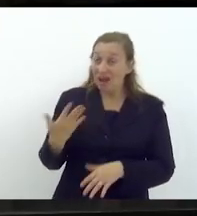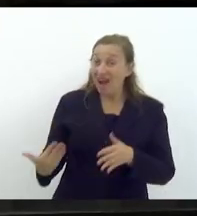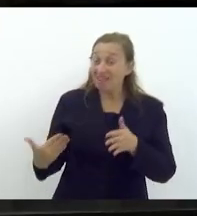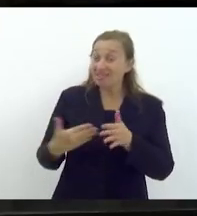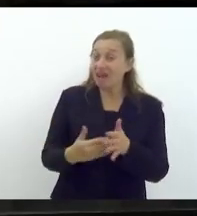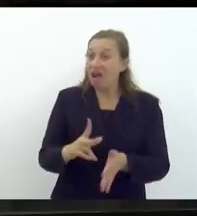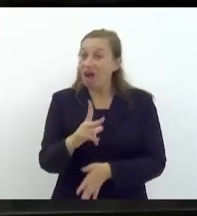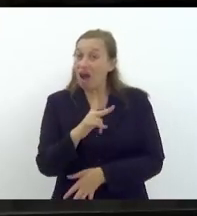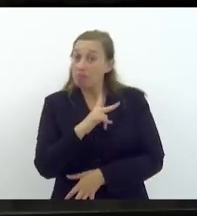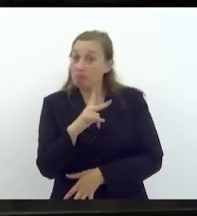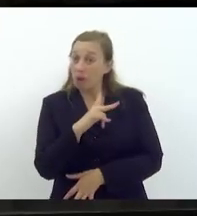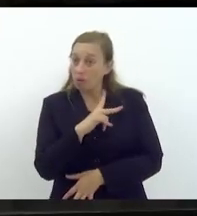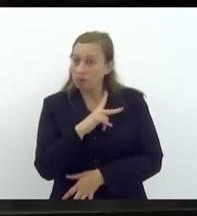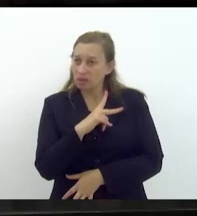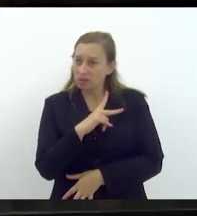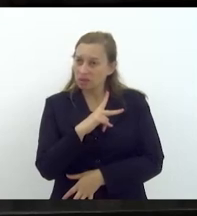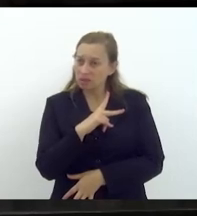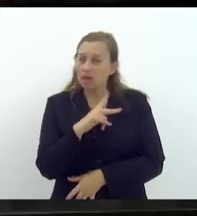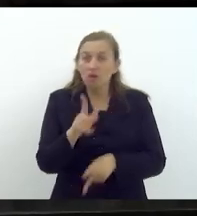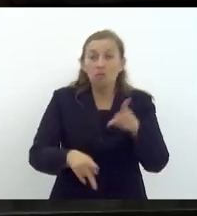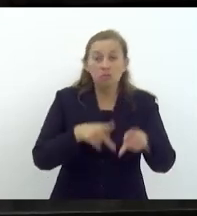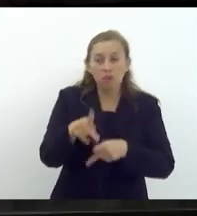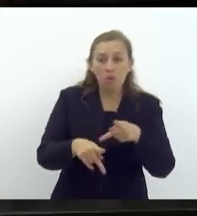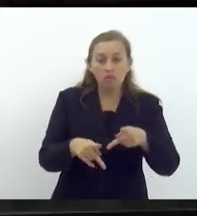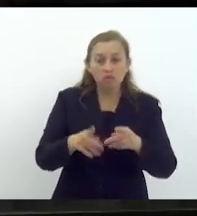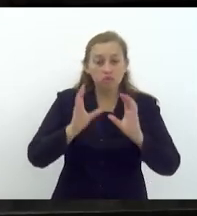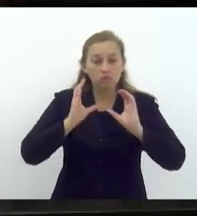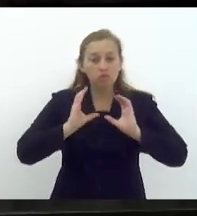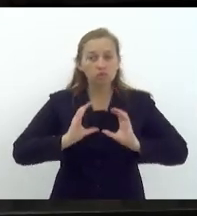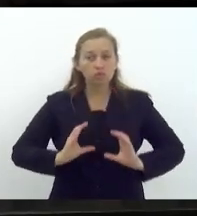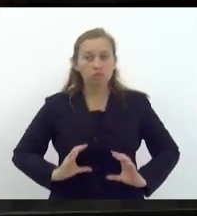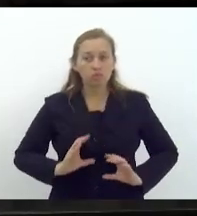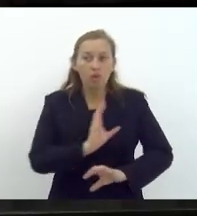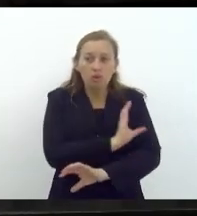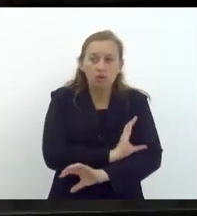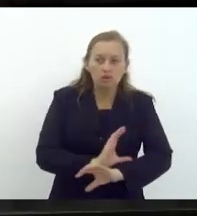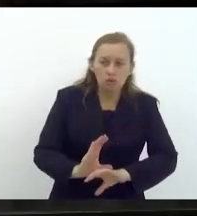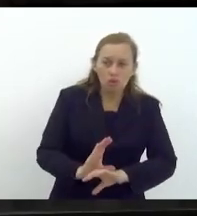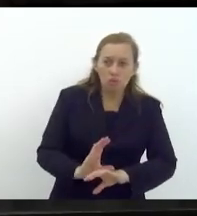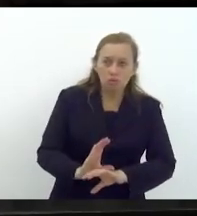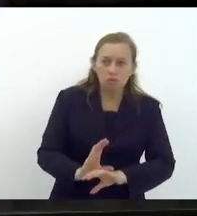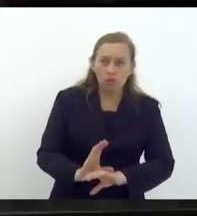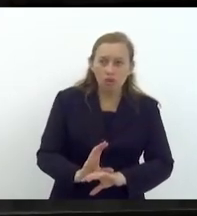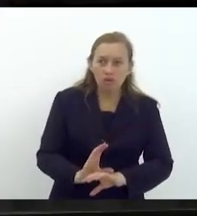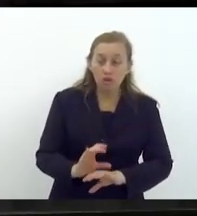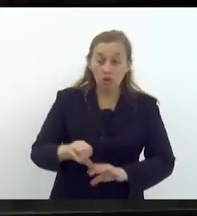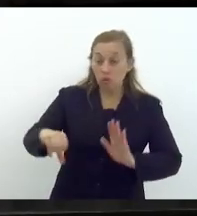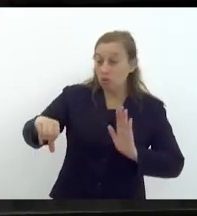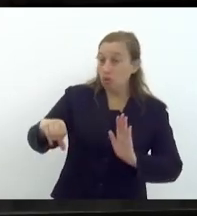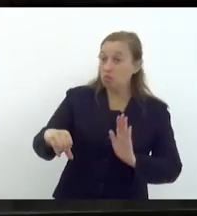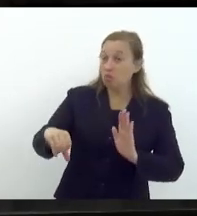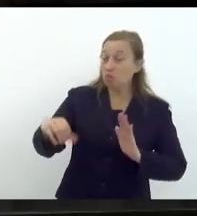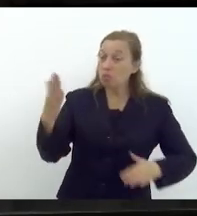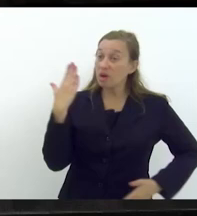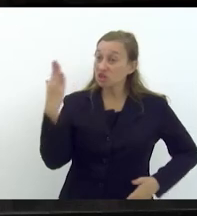própria população se comporta, como o criminoso se comporta hoje.